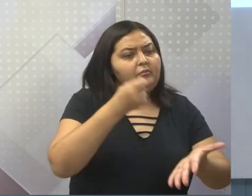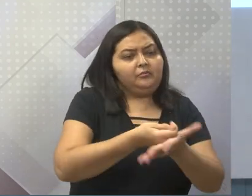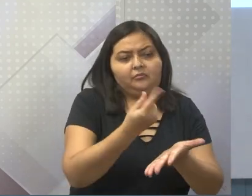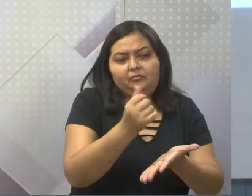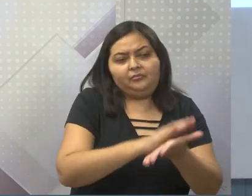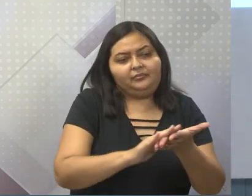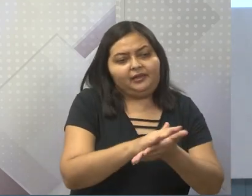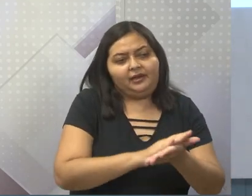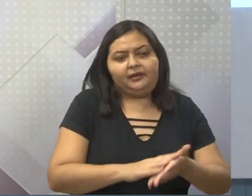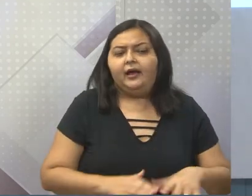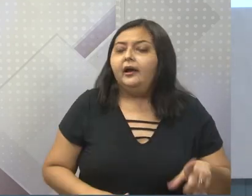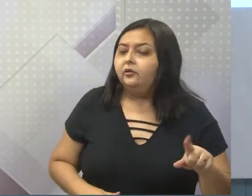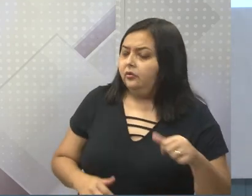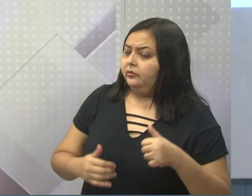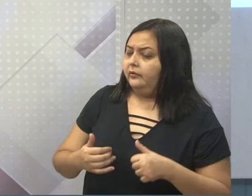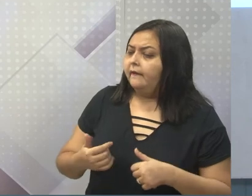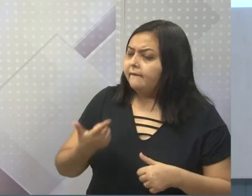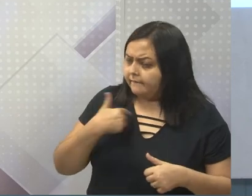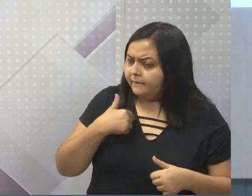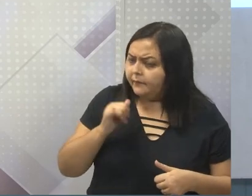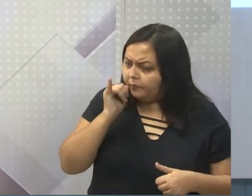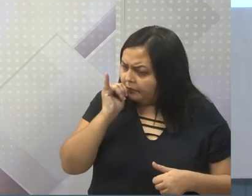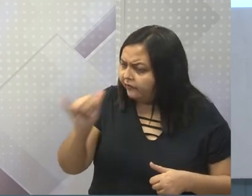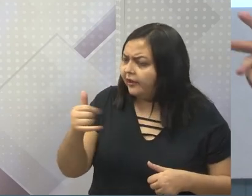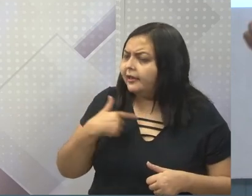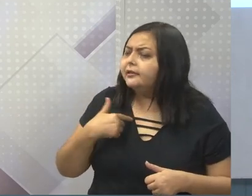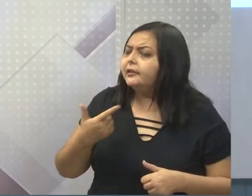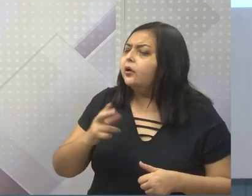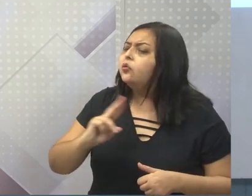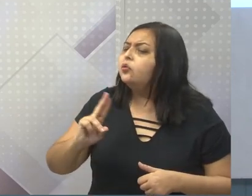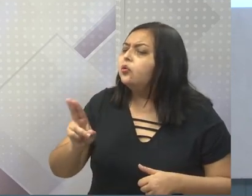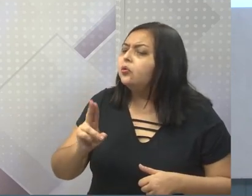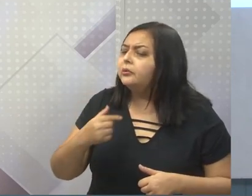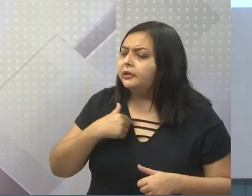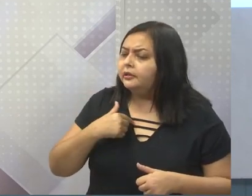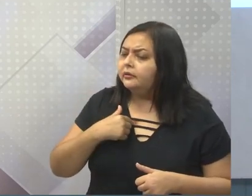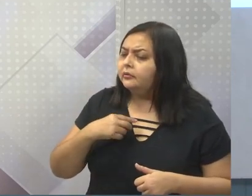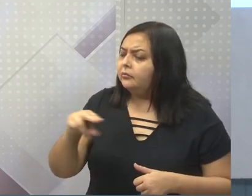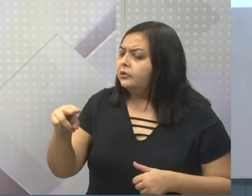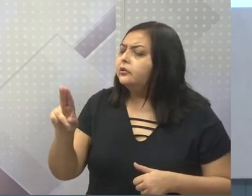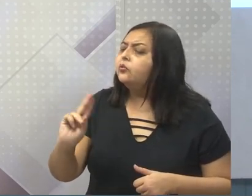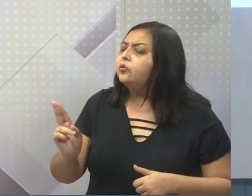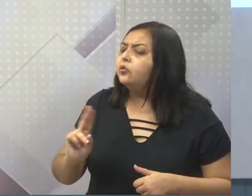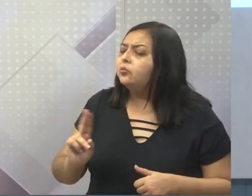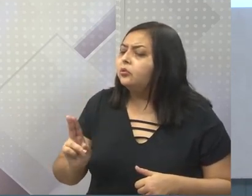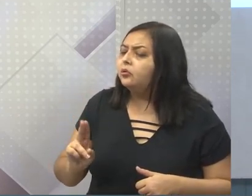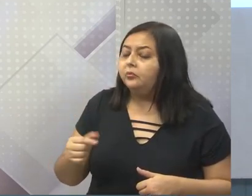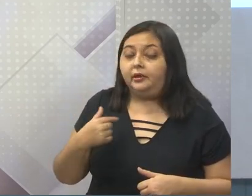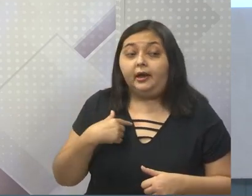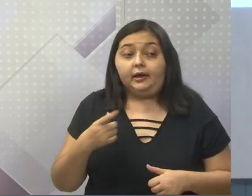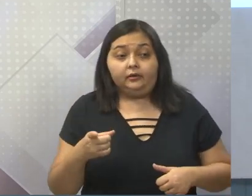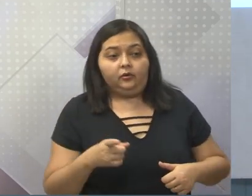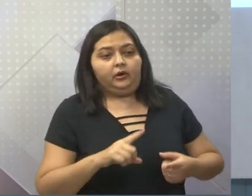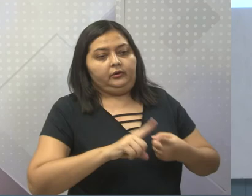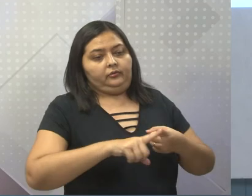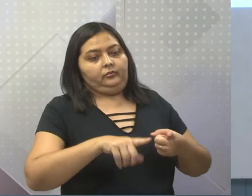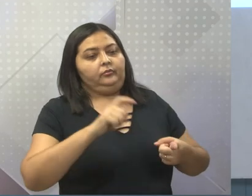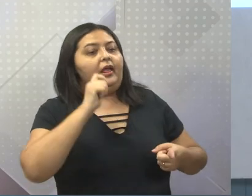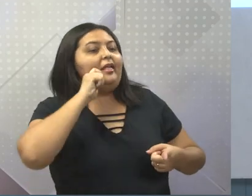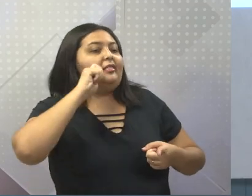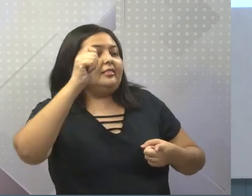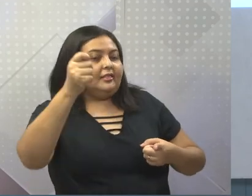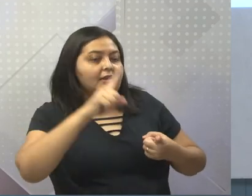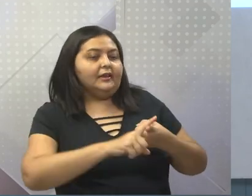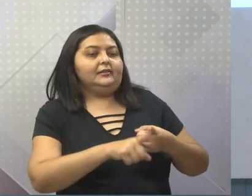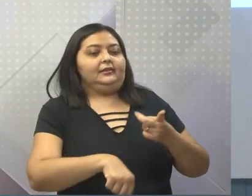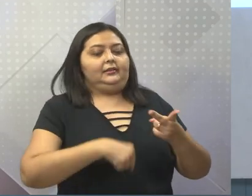o caba, rapaz, diga quem é os cabeças? O intendente chegou assim e disse, diga quem é os cabeças? diga. Aí eu vou dizer para tu, é um tal Tiradentes. Aí disse o